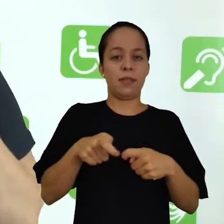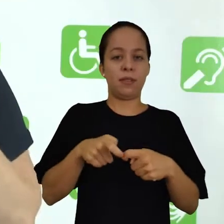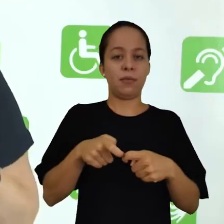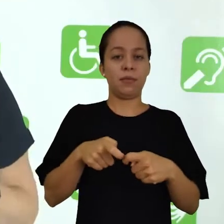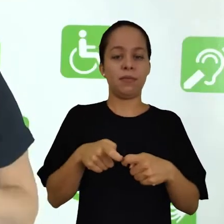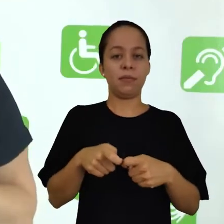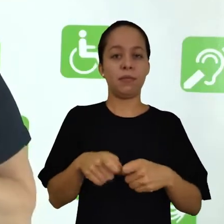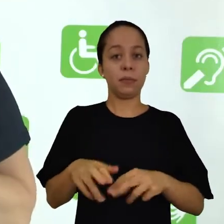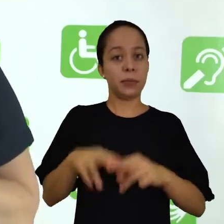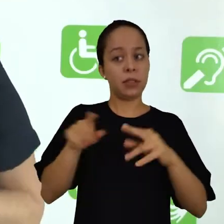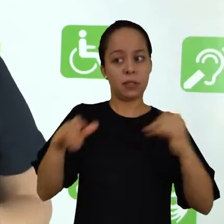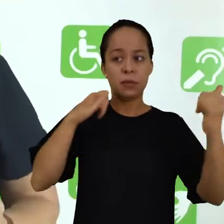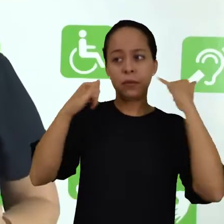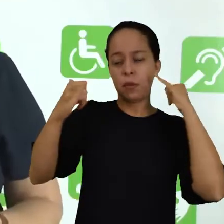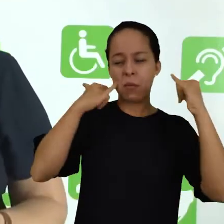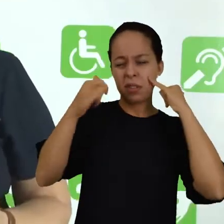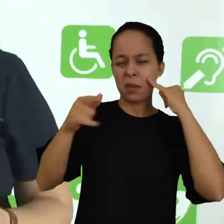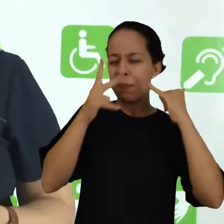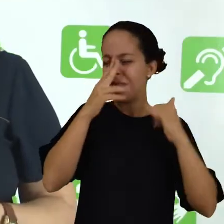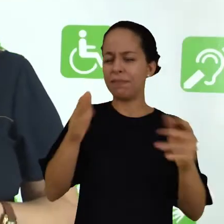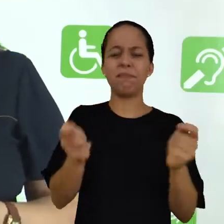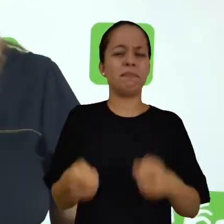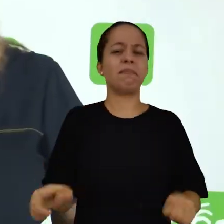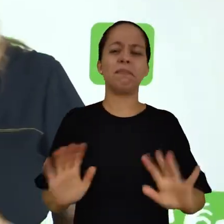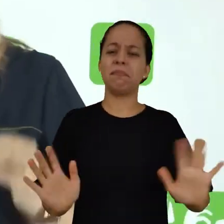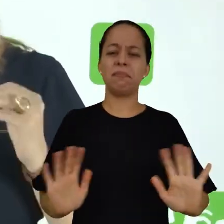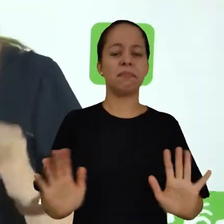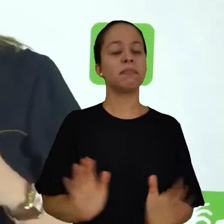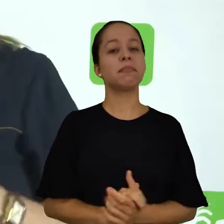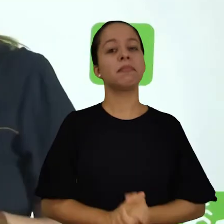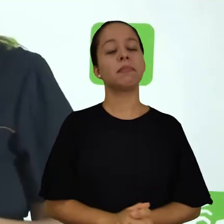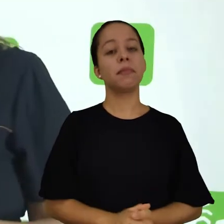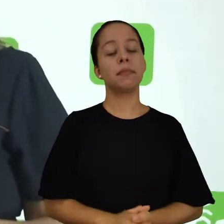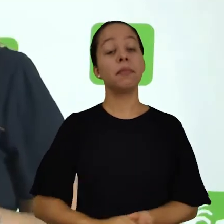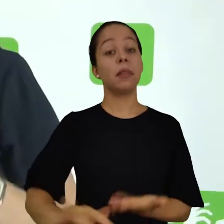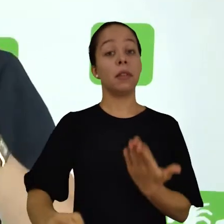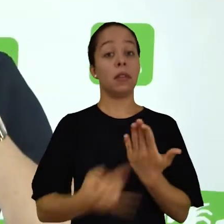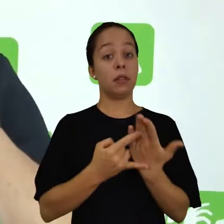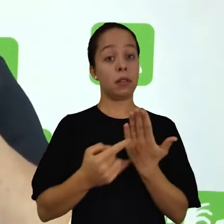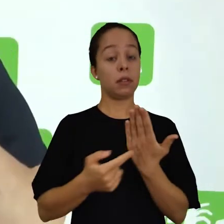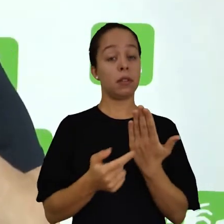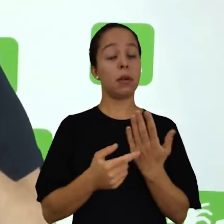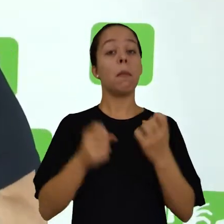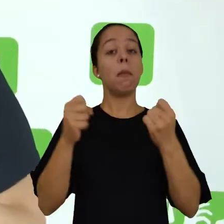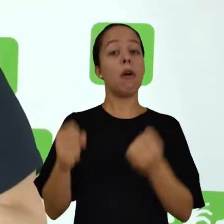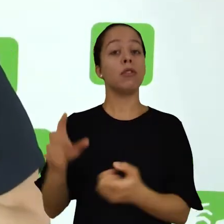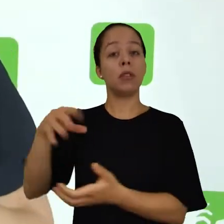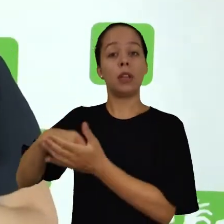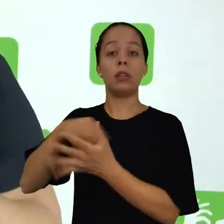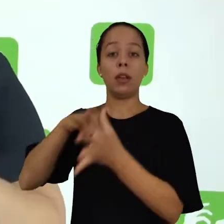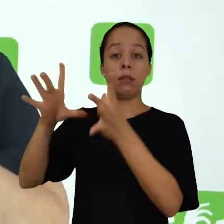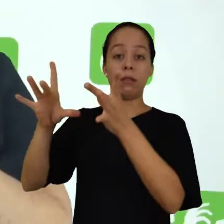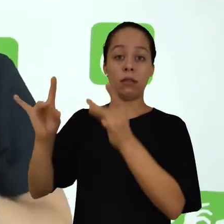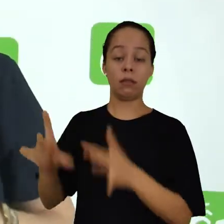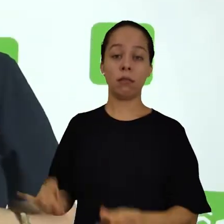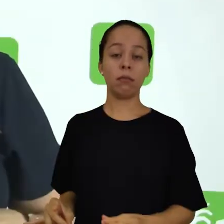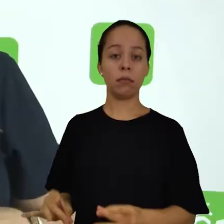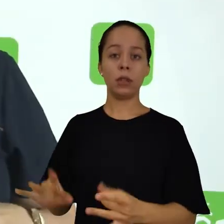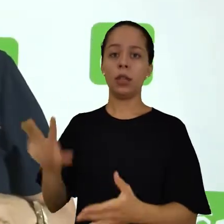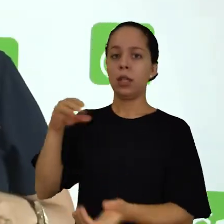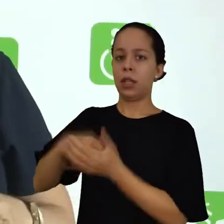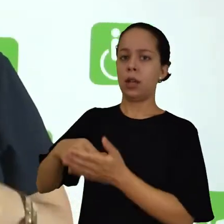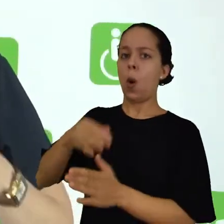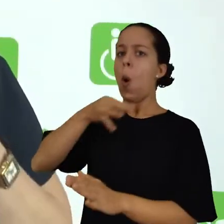simplesmente desnecessários. A resenha pode ser descritiva, sem nenhum